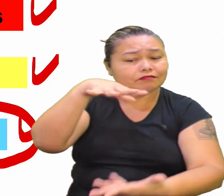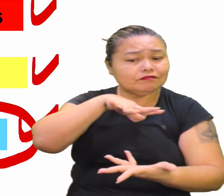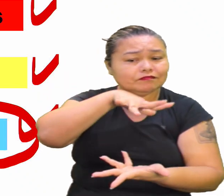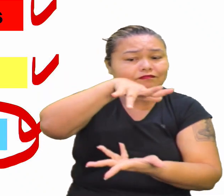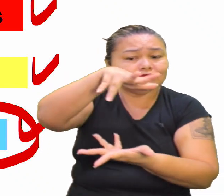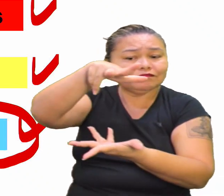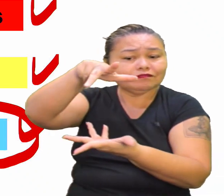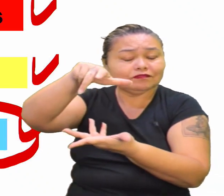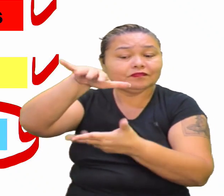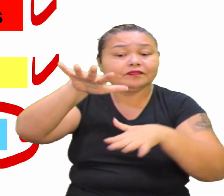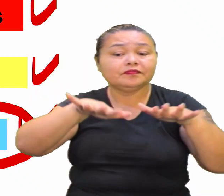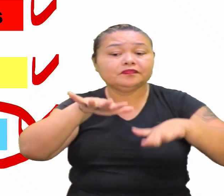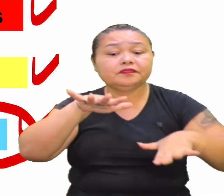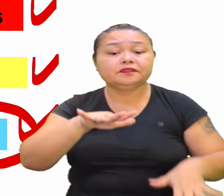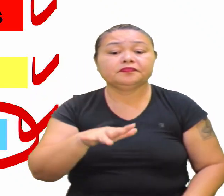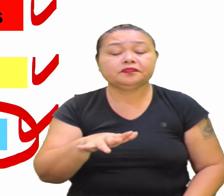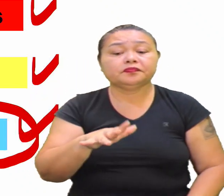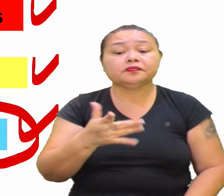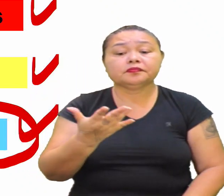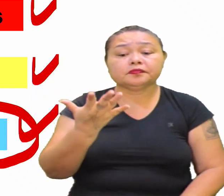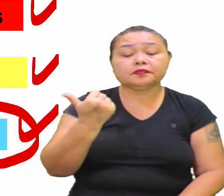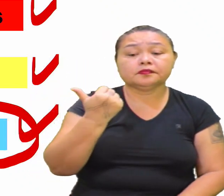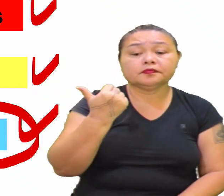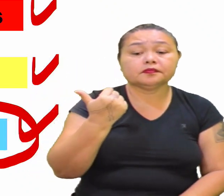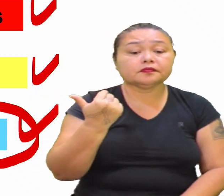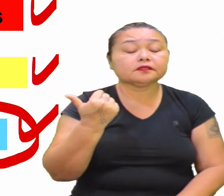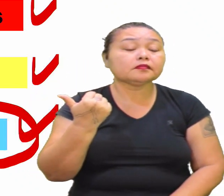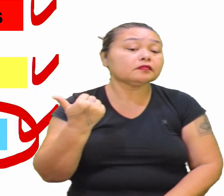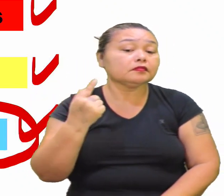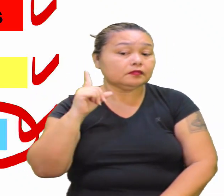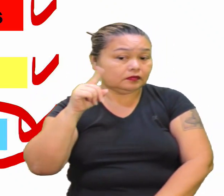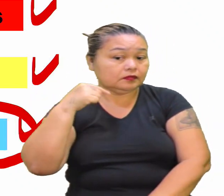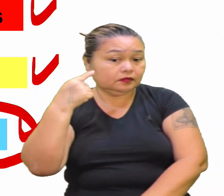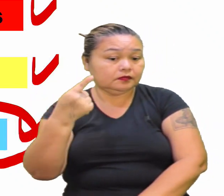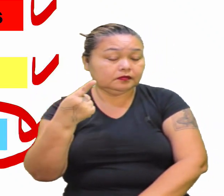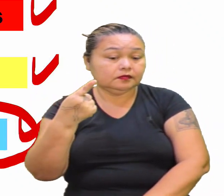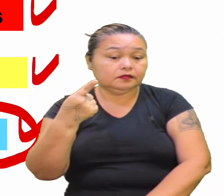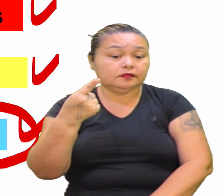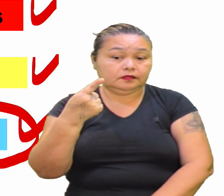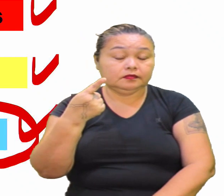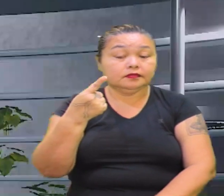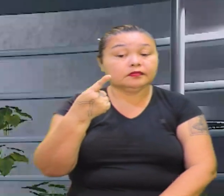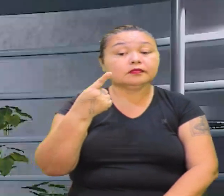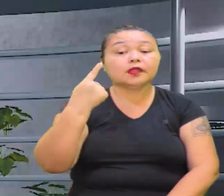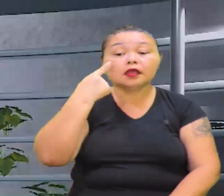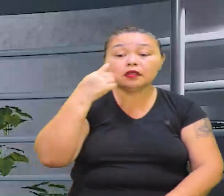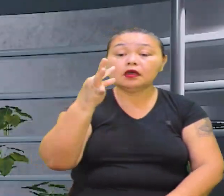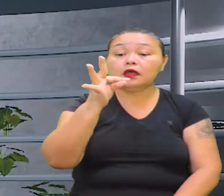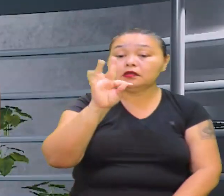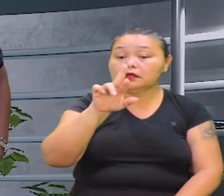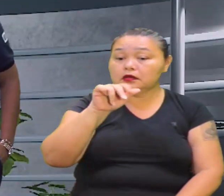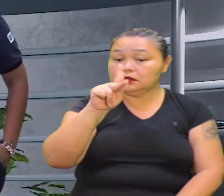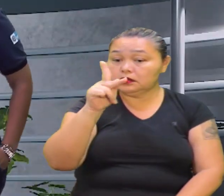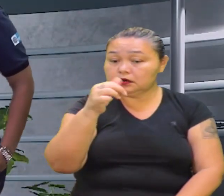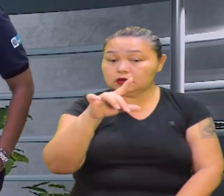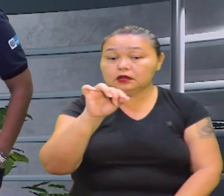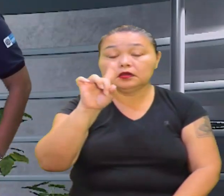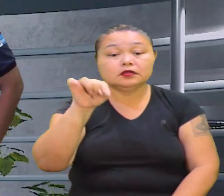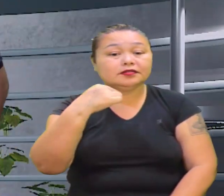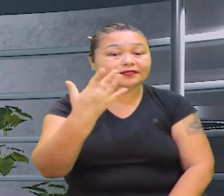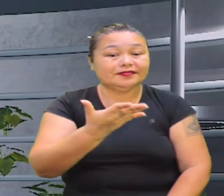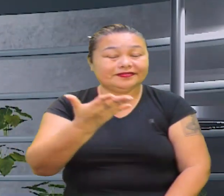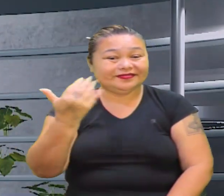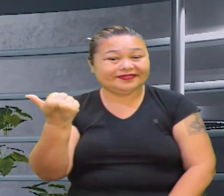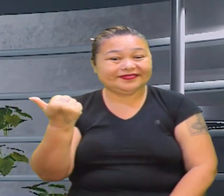Alguns desses aspectos Pode ir pra cá, prof Alguns desses aspectos A gente vai estar trabalhando aí Nas nossas trilhas, né Aí já puxando